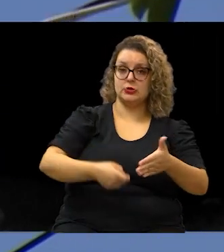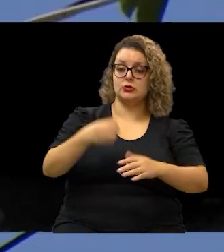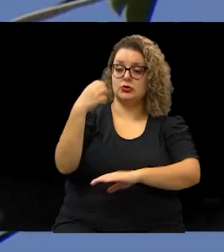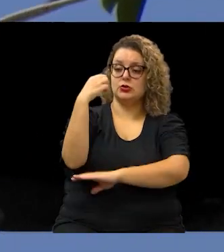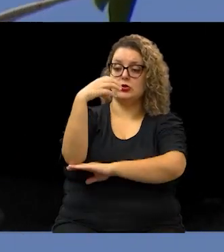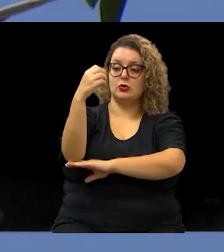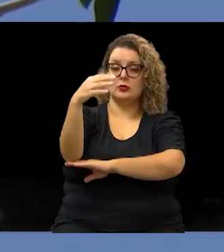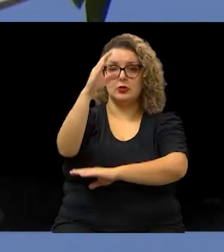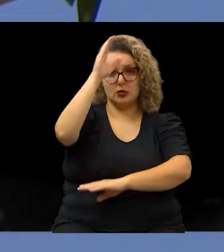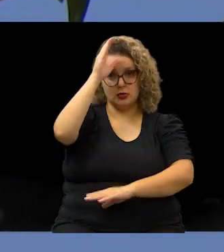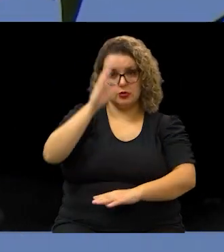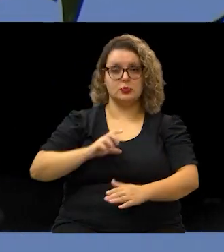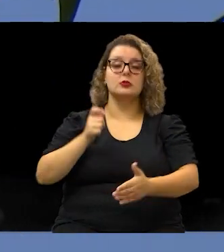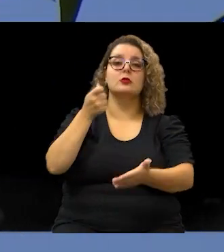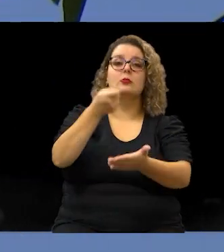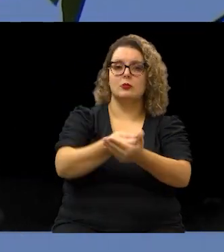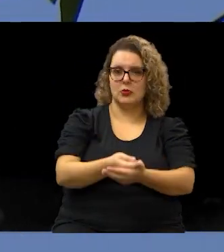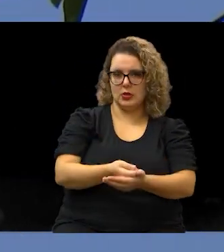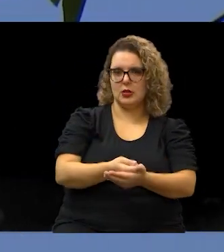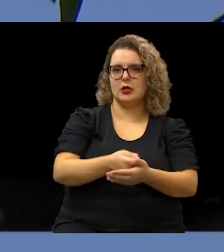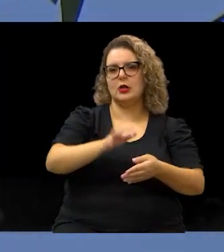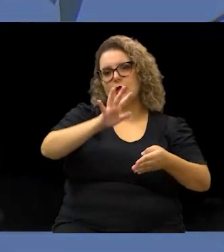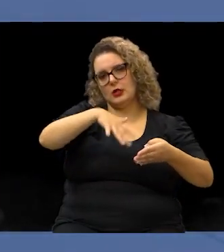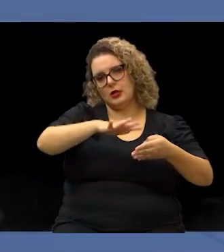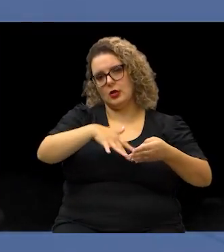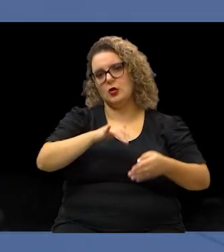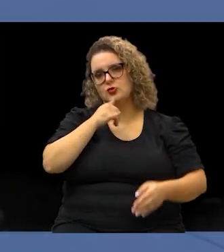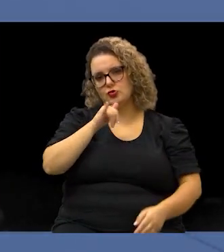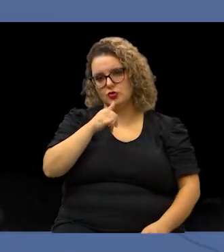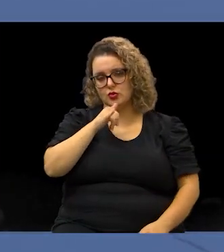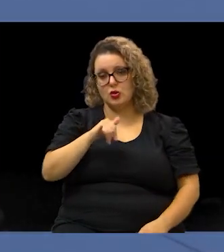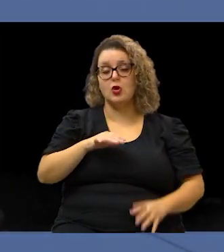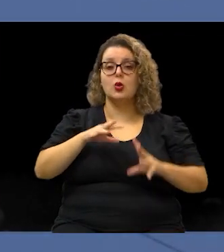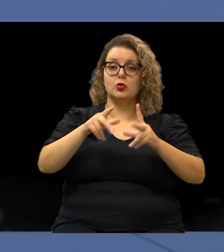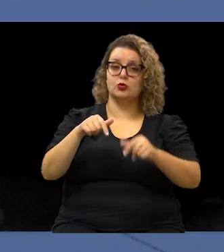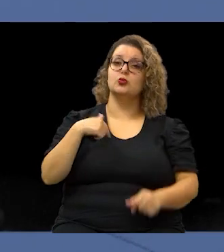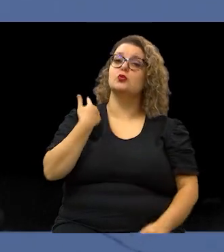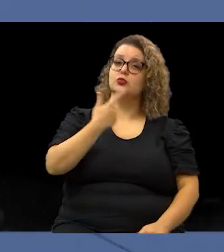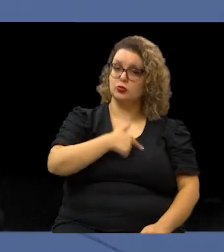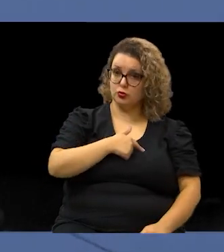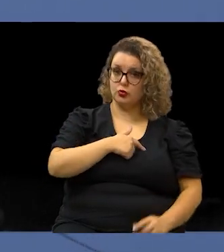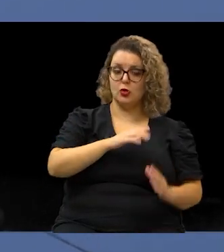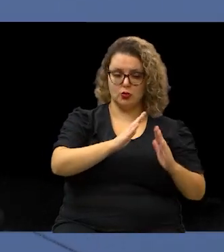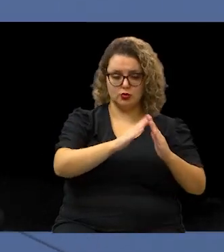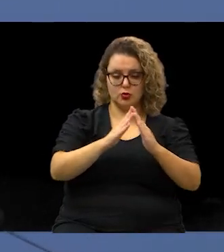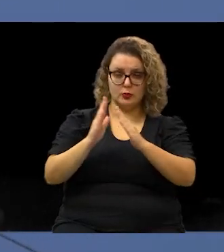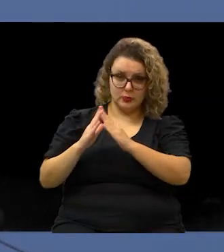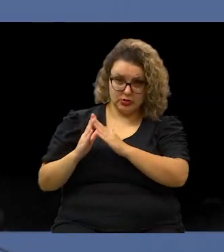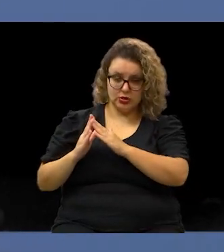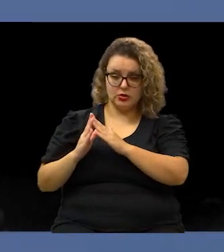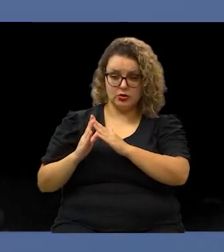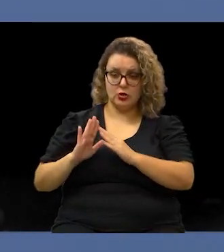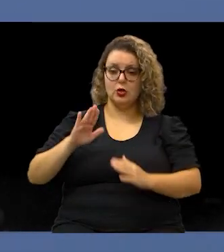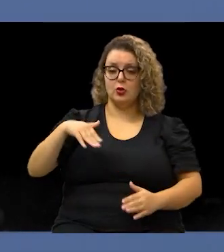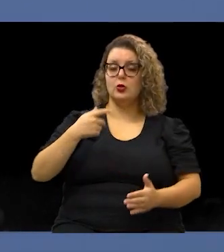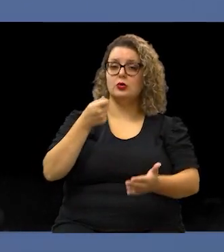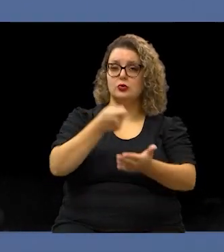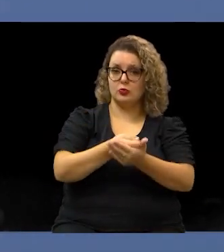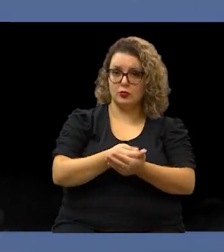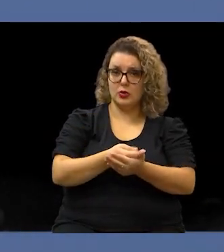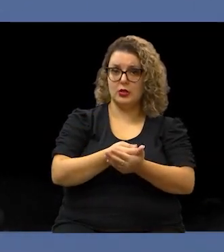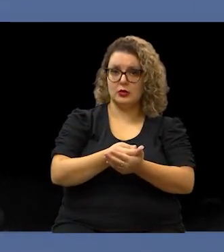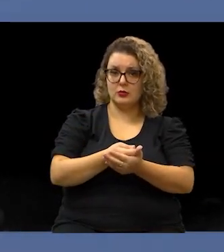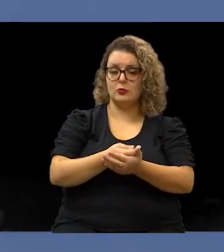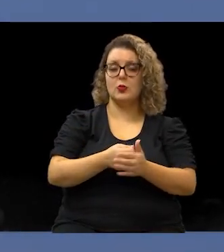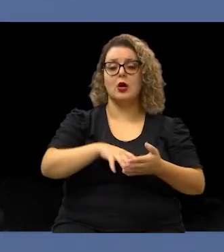que o cidadão paga na sua conta de energia. Todos nós, domicílios, quando pagamos a conta